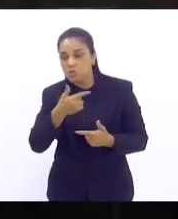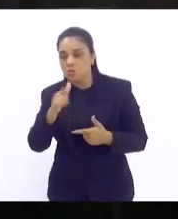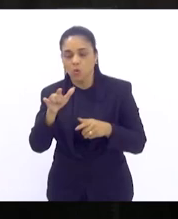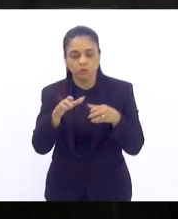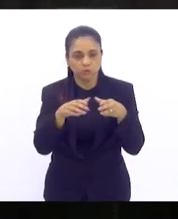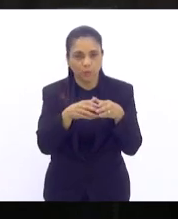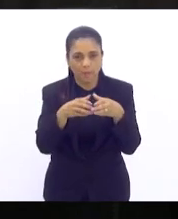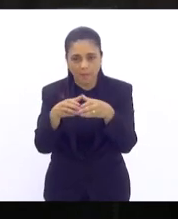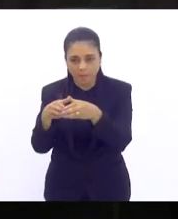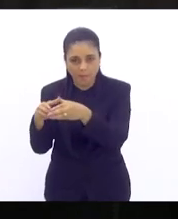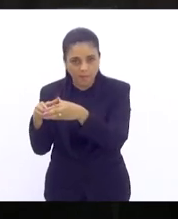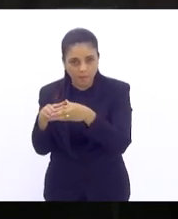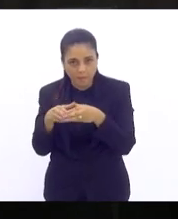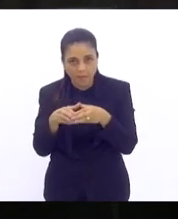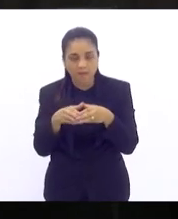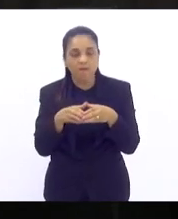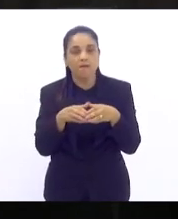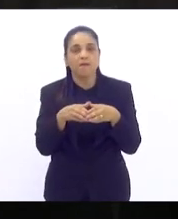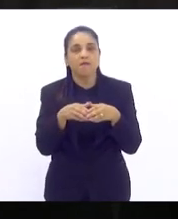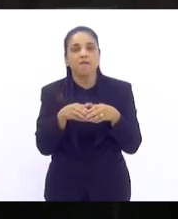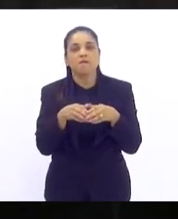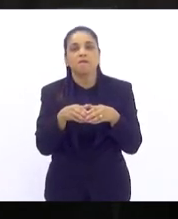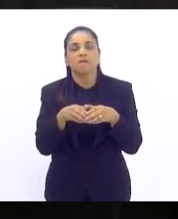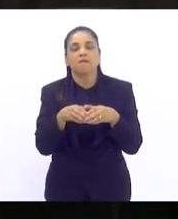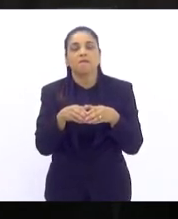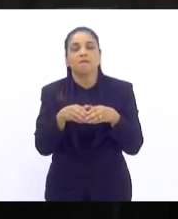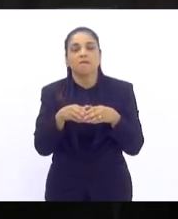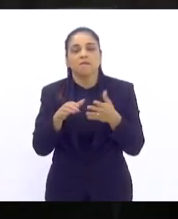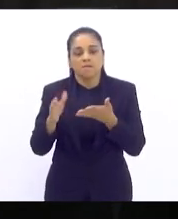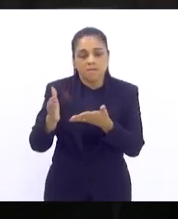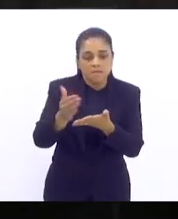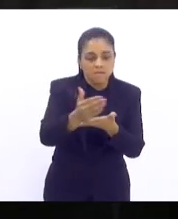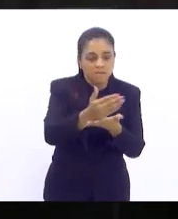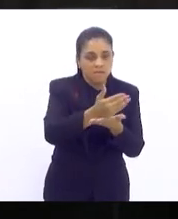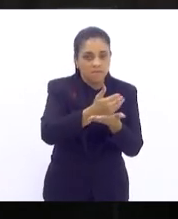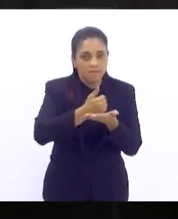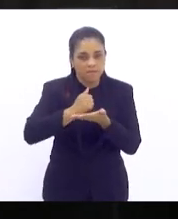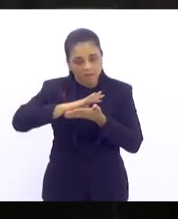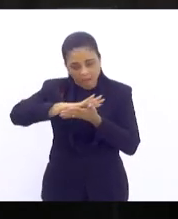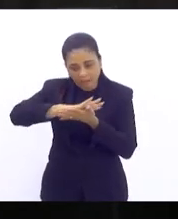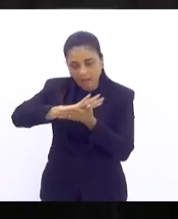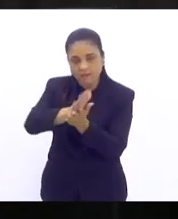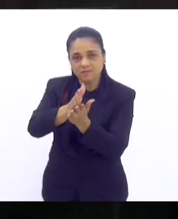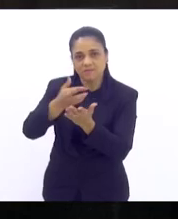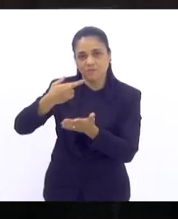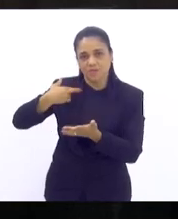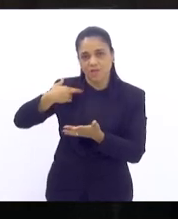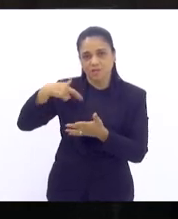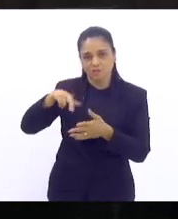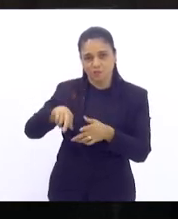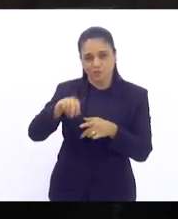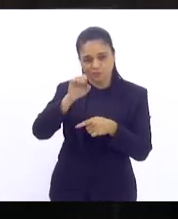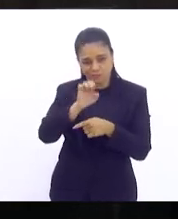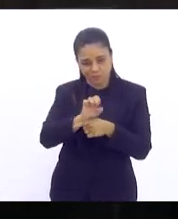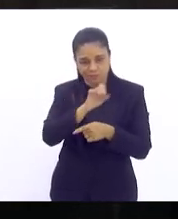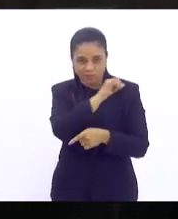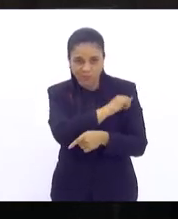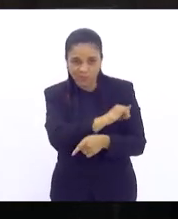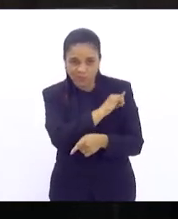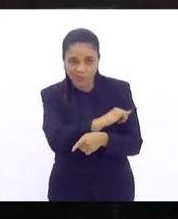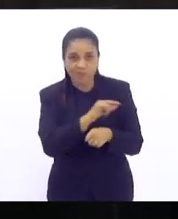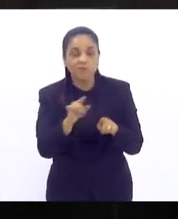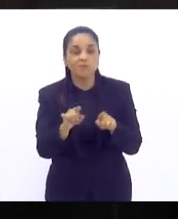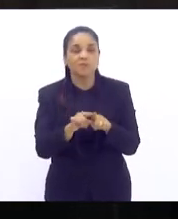para fazer um levantamento sobre o racismo religioso no nosso estado também